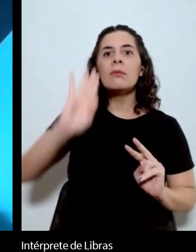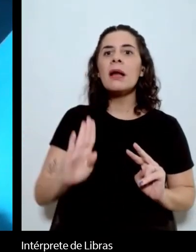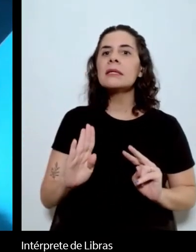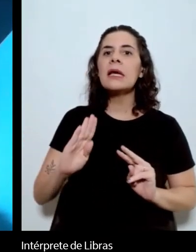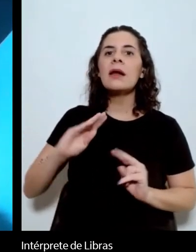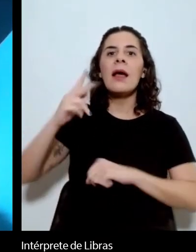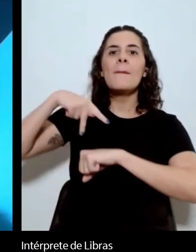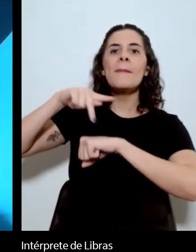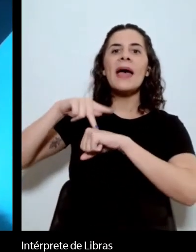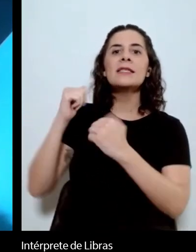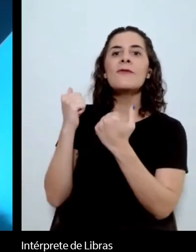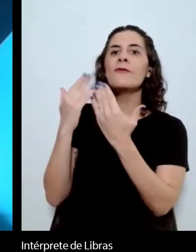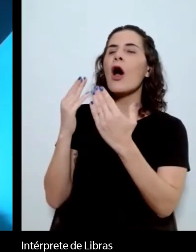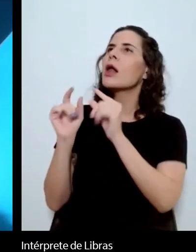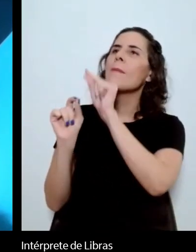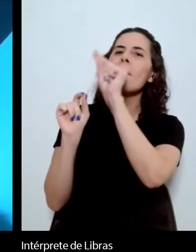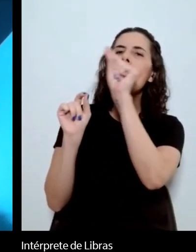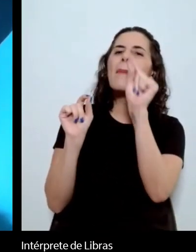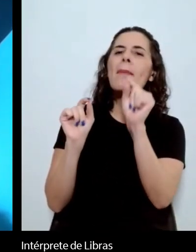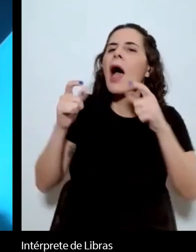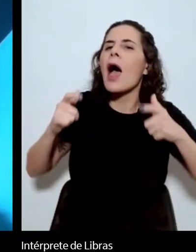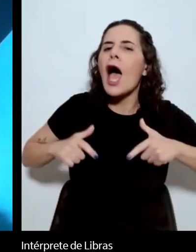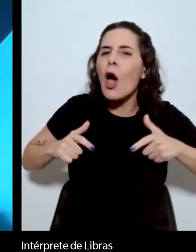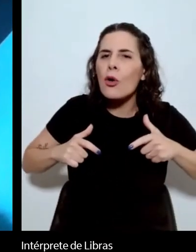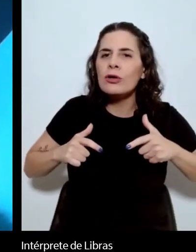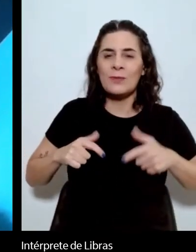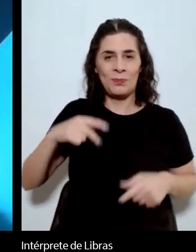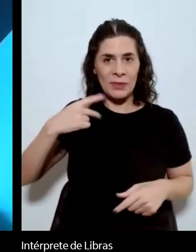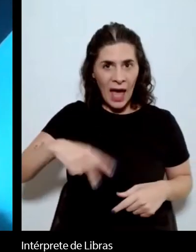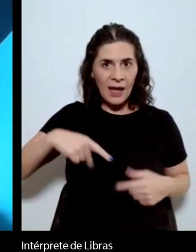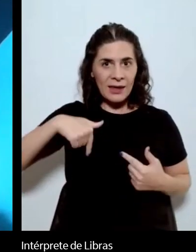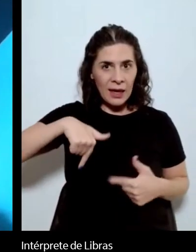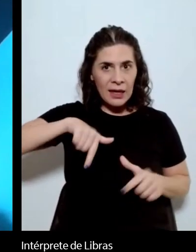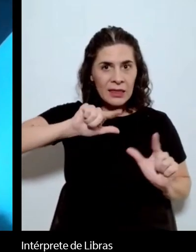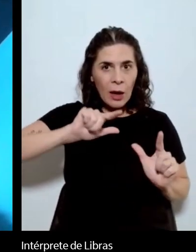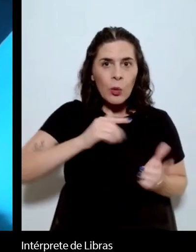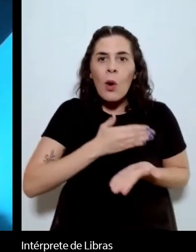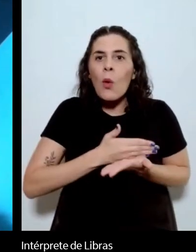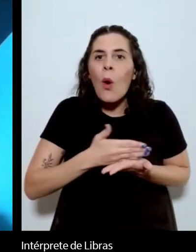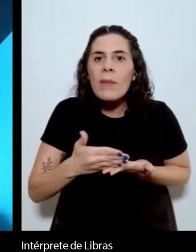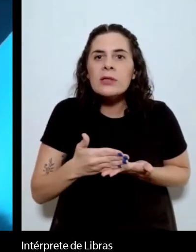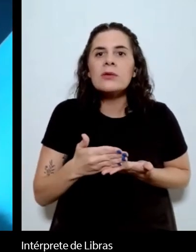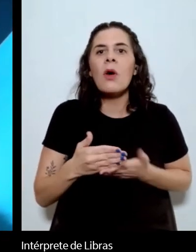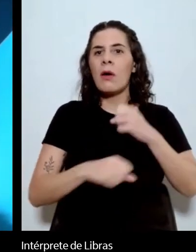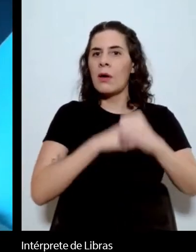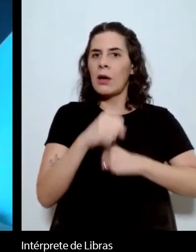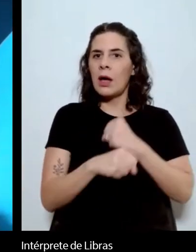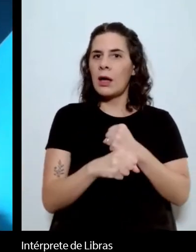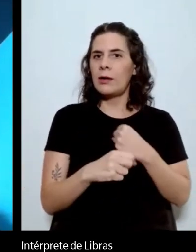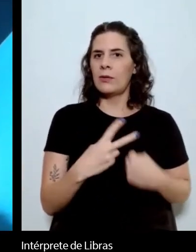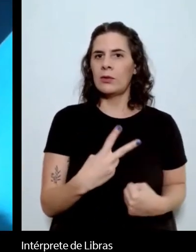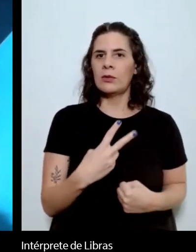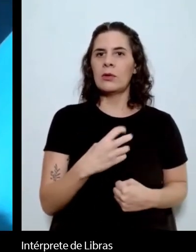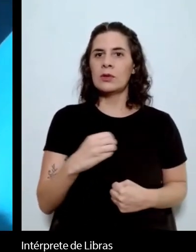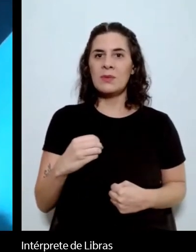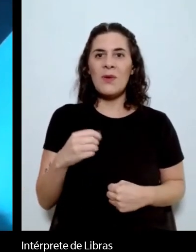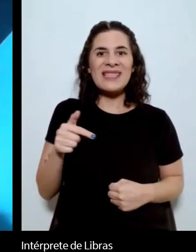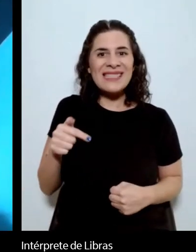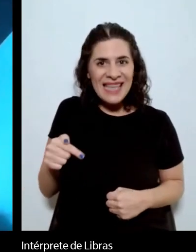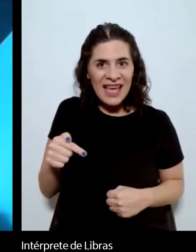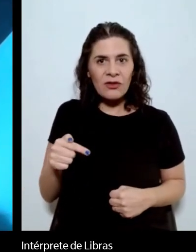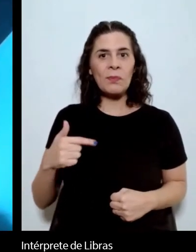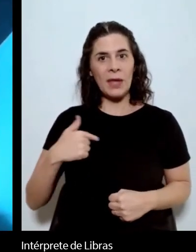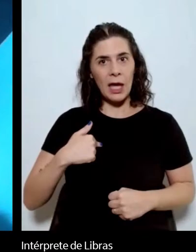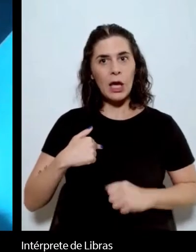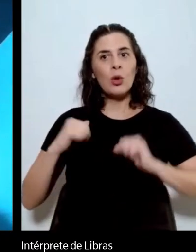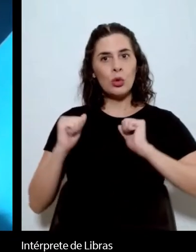Cultural principiado em 2007. E aqui, tanto eu quanto o Filipe Indoso, que somos os